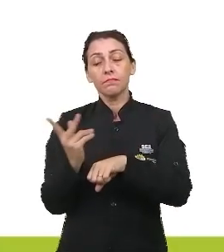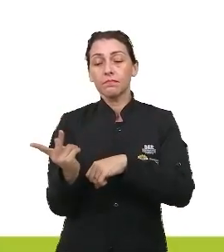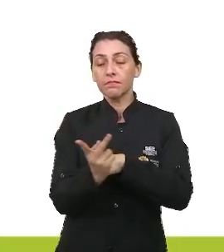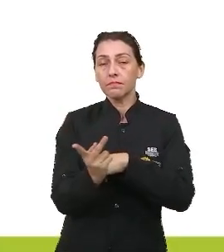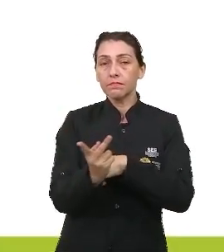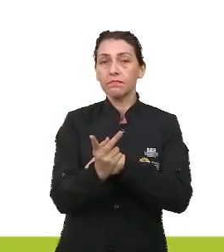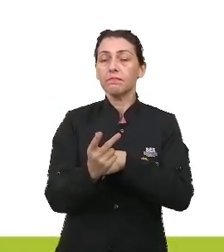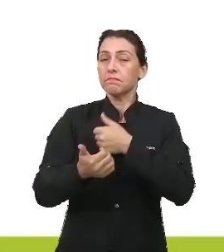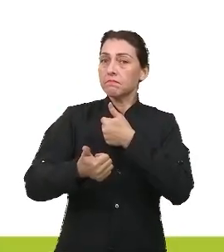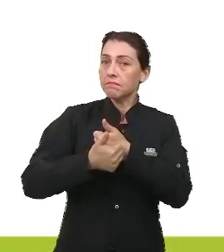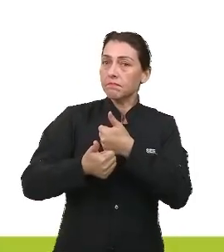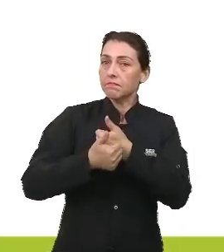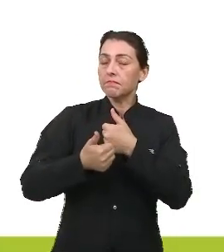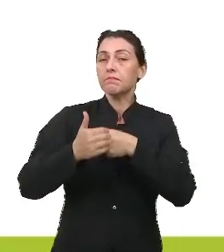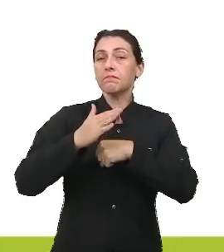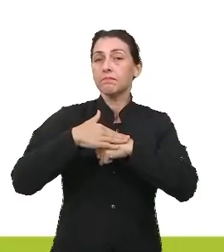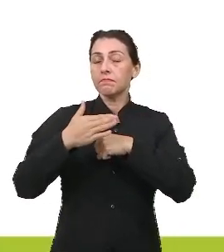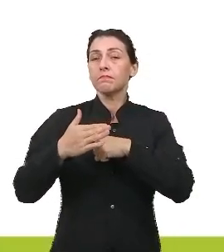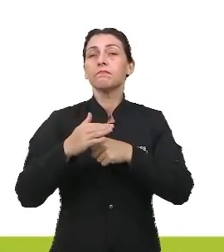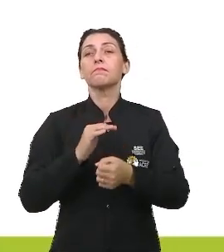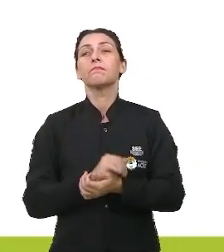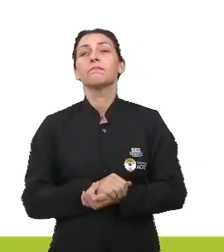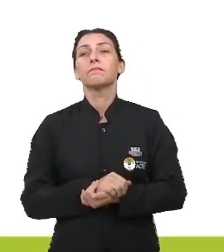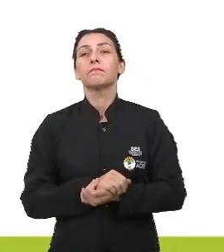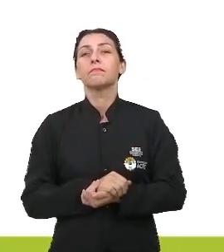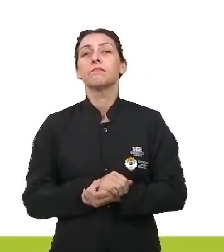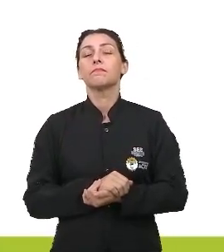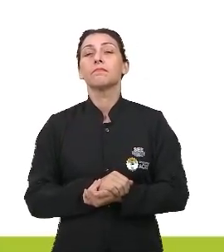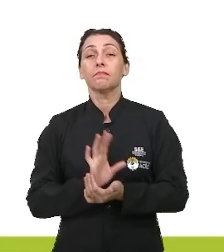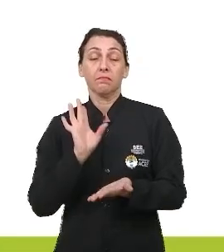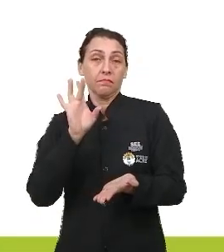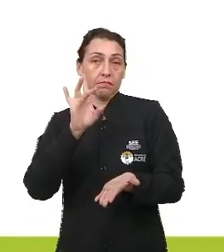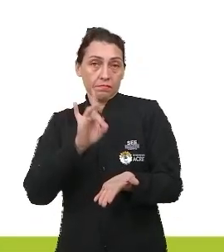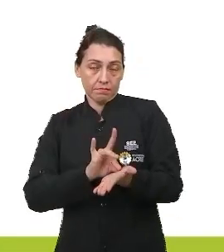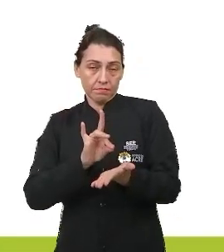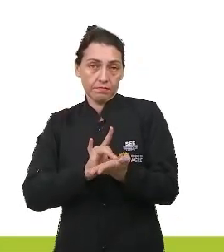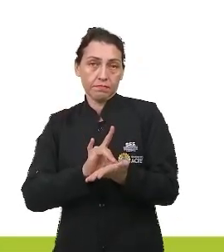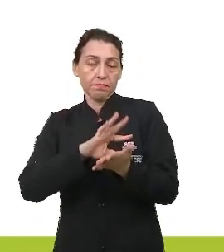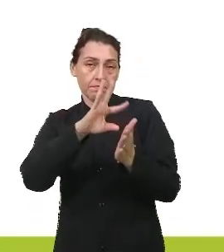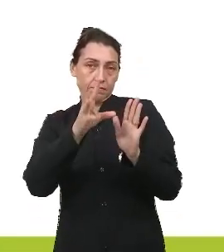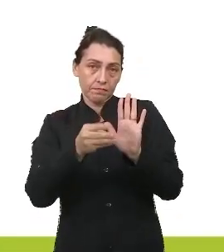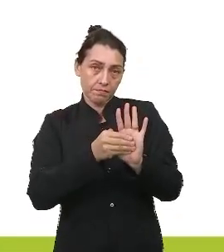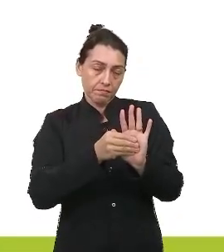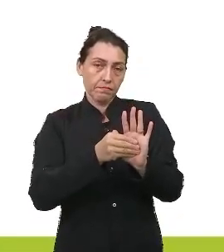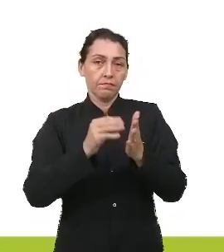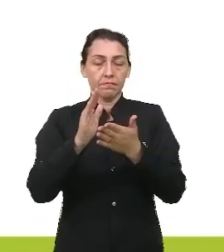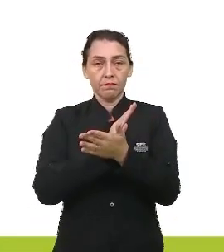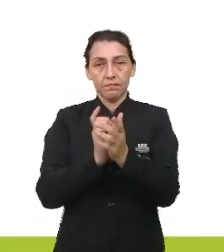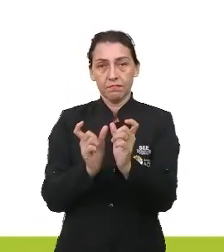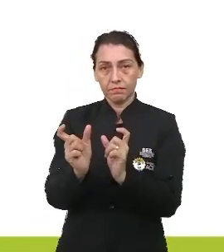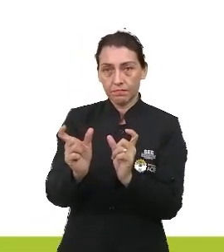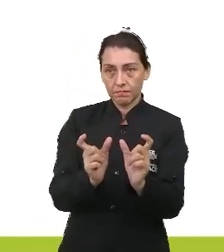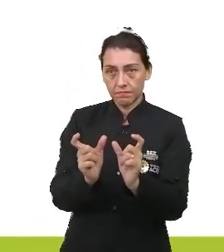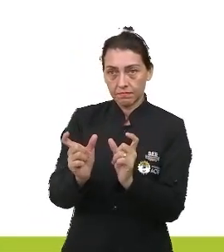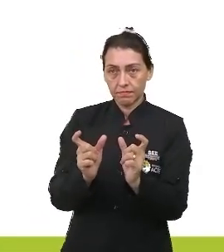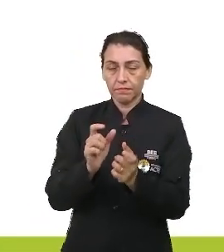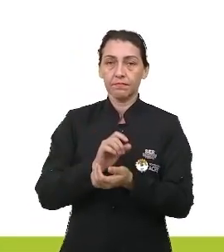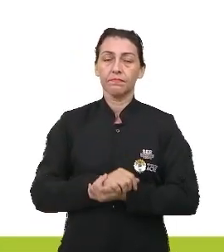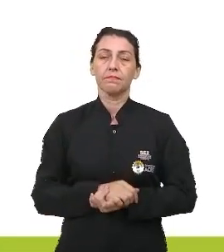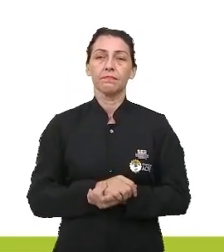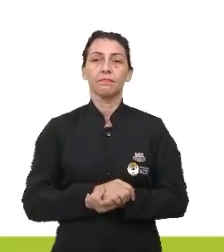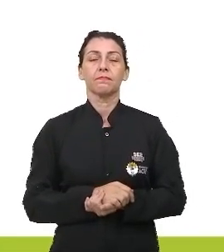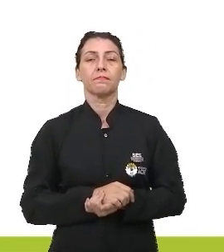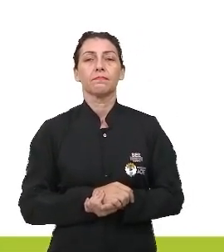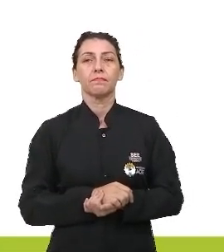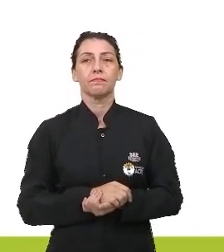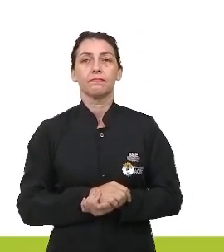proximidade maior com a realidade mesmo, ele coloca ali algumas palavras e expressões que